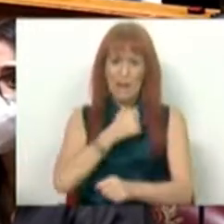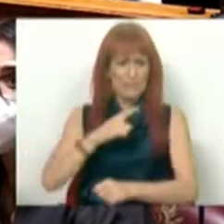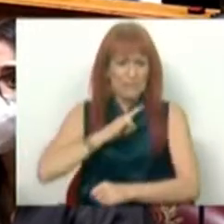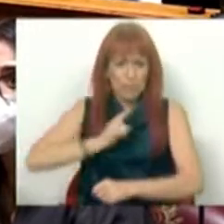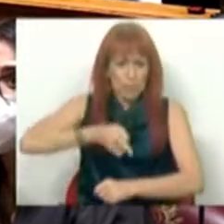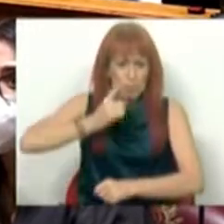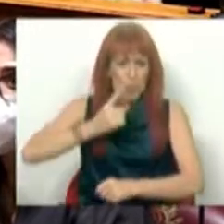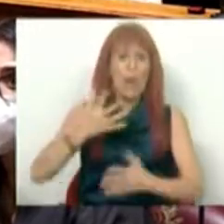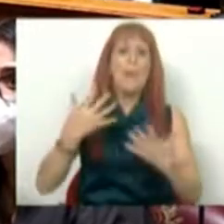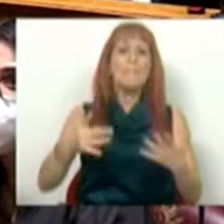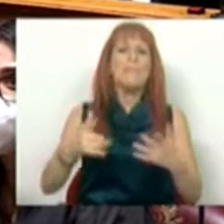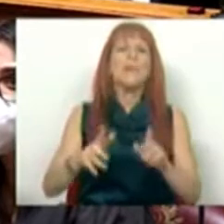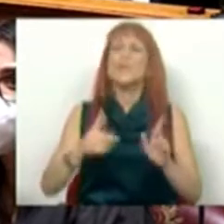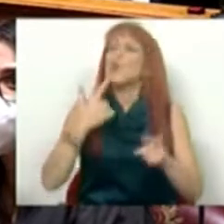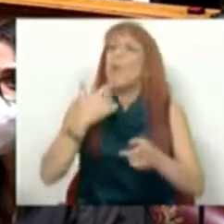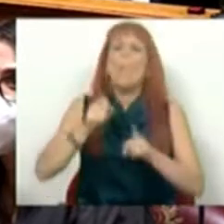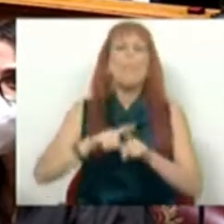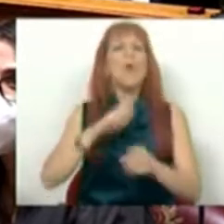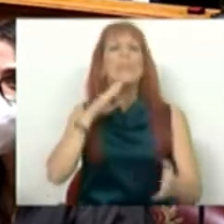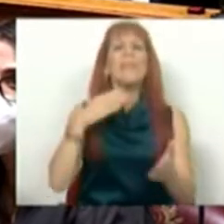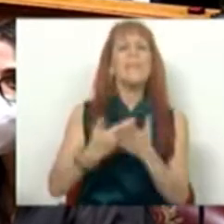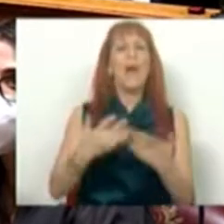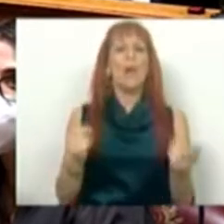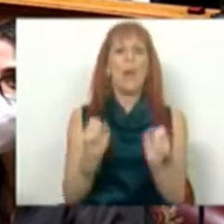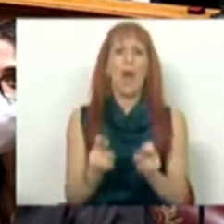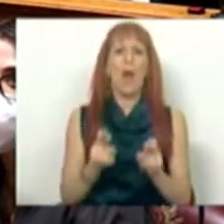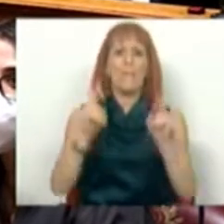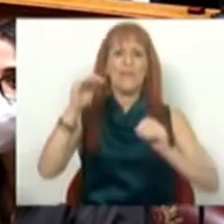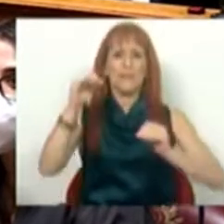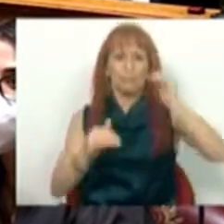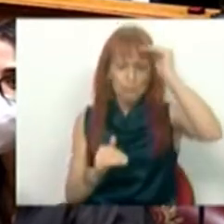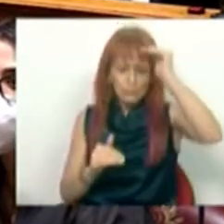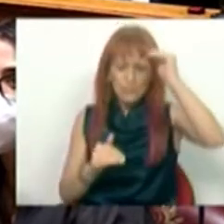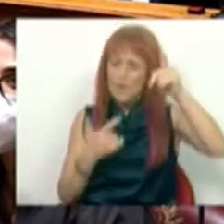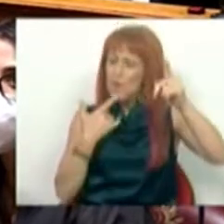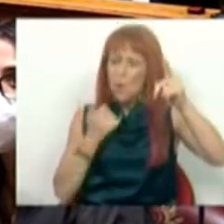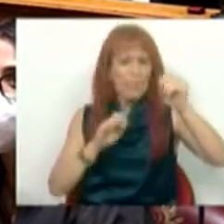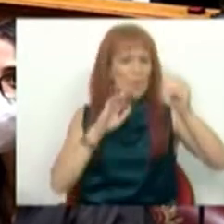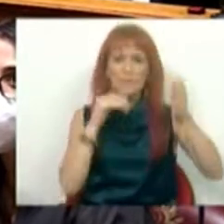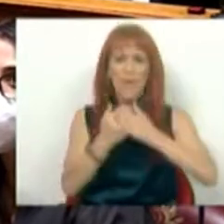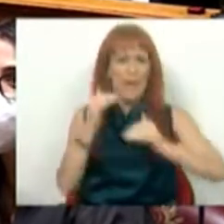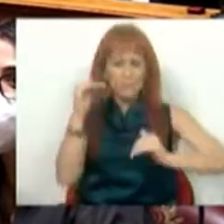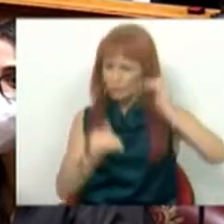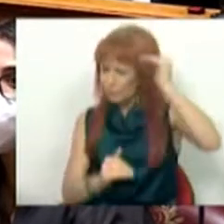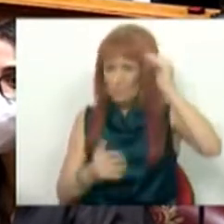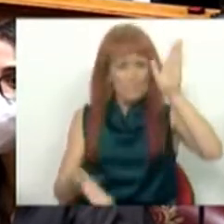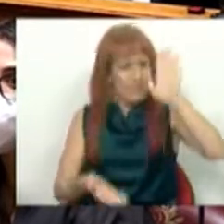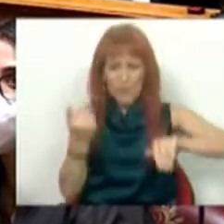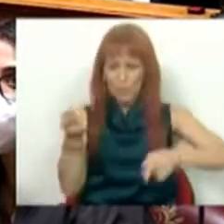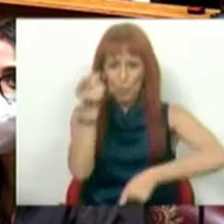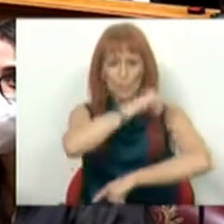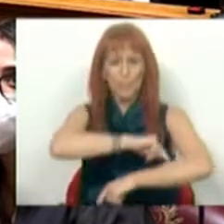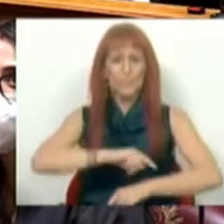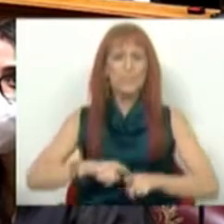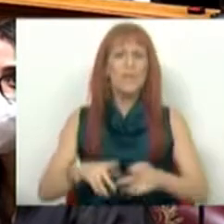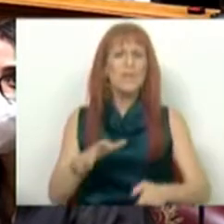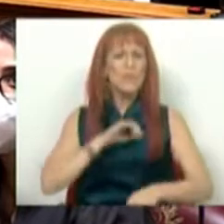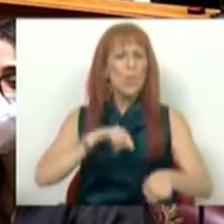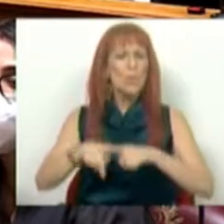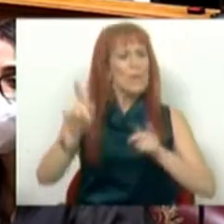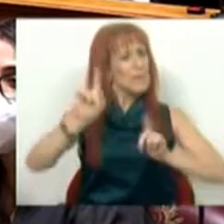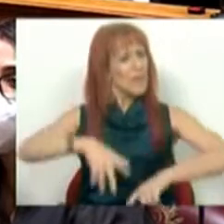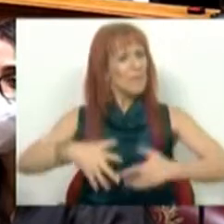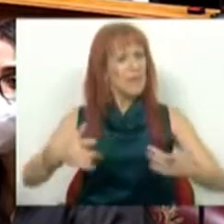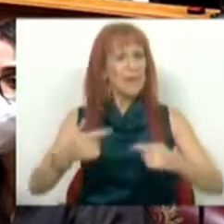privada. Mas eles não podem servir para aumentar as desigualdades. Não podem servir para aumentar as desigualdades. Será que o Sr. Deputado